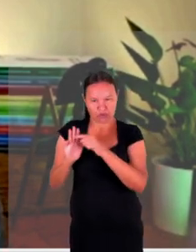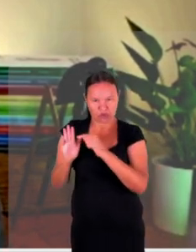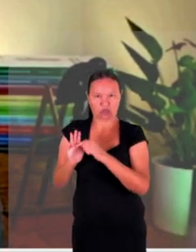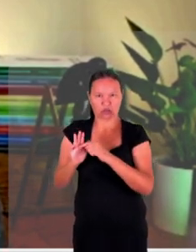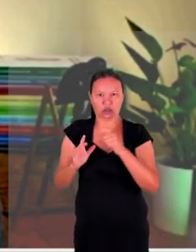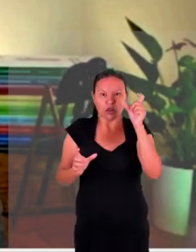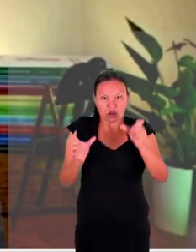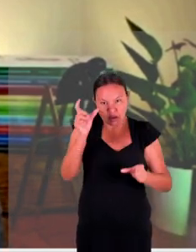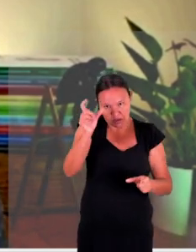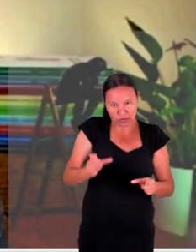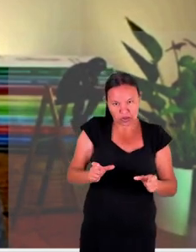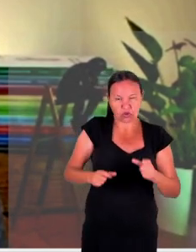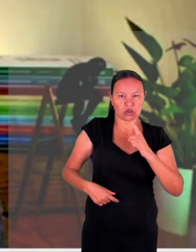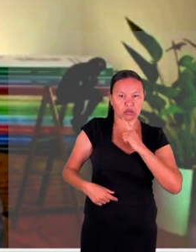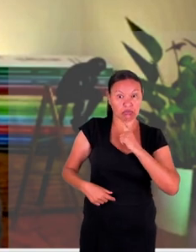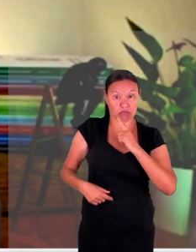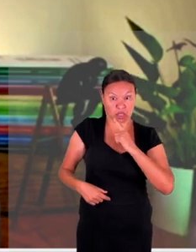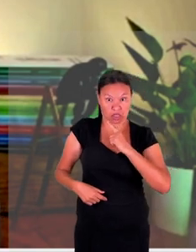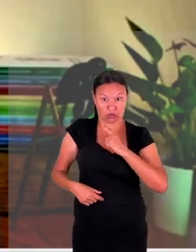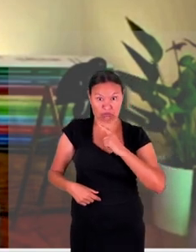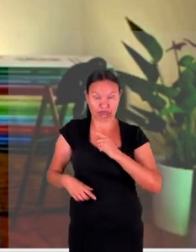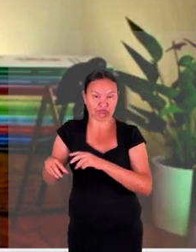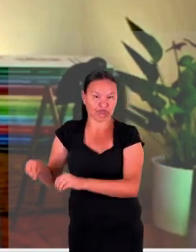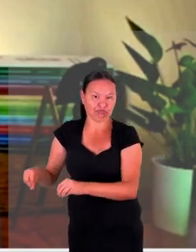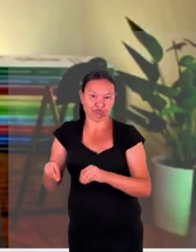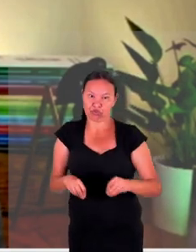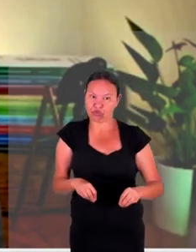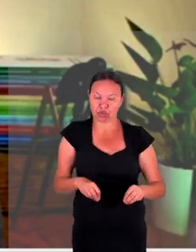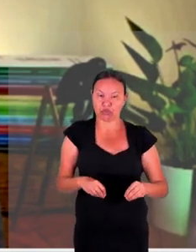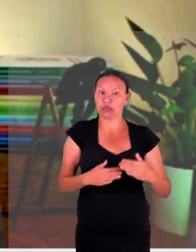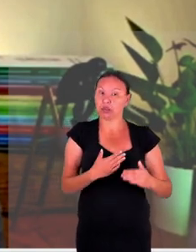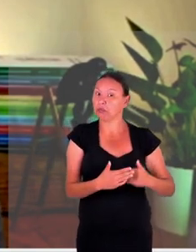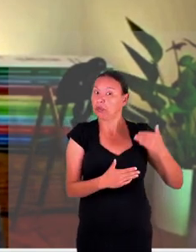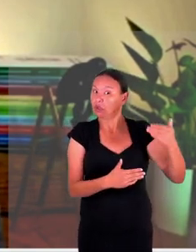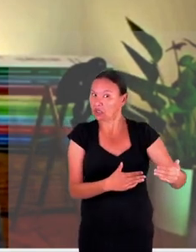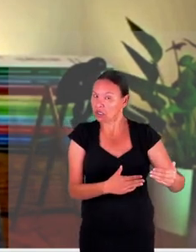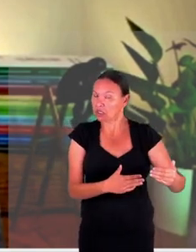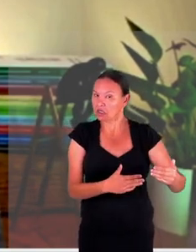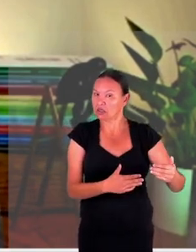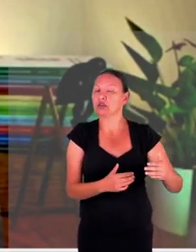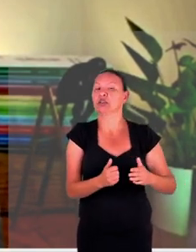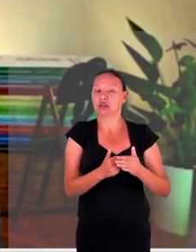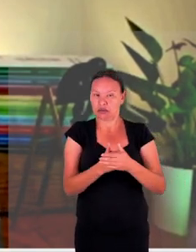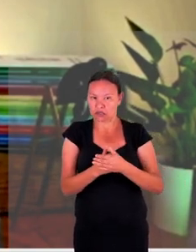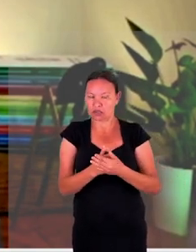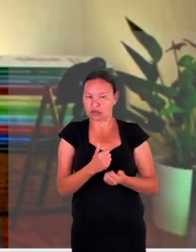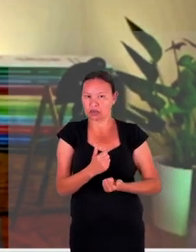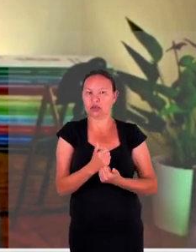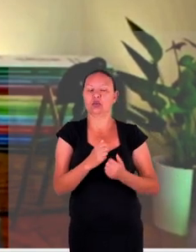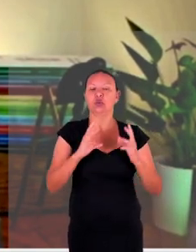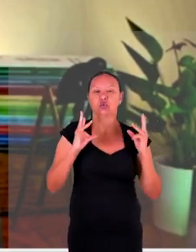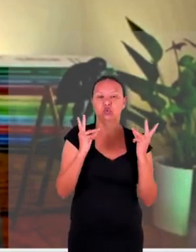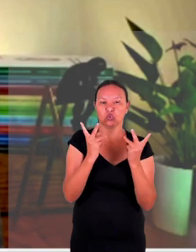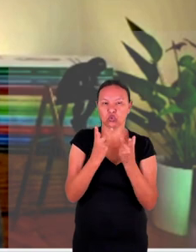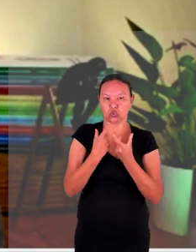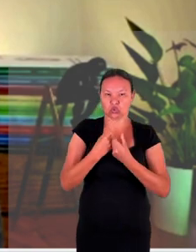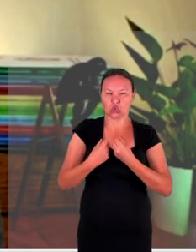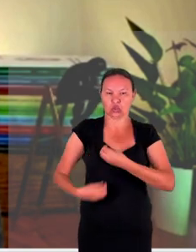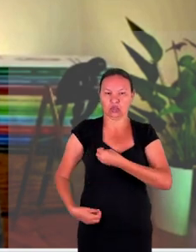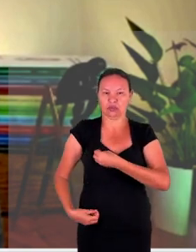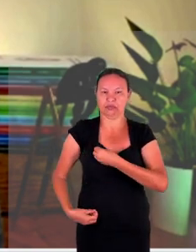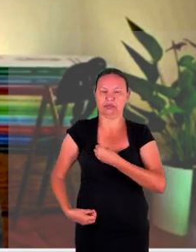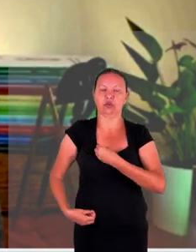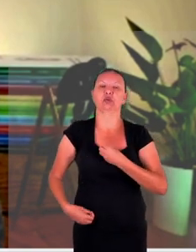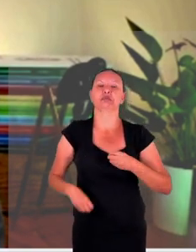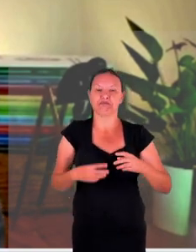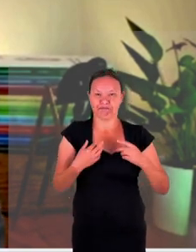indivíduo é ou não refugiado depois disso ele tem que arcar com toda a manutenção da sua vida por